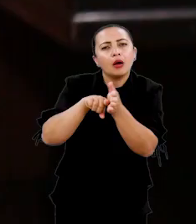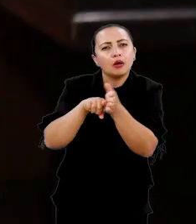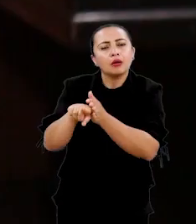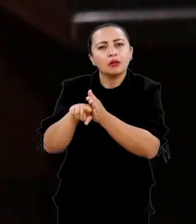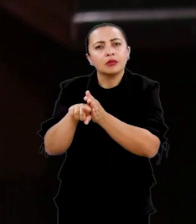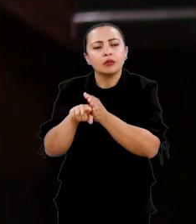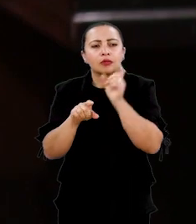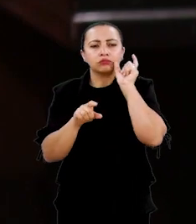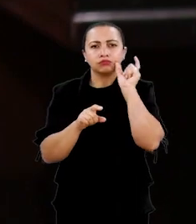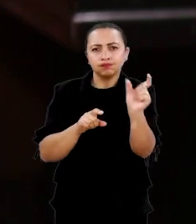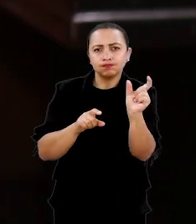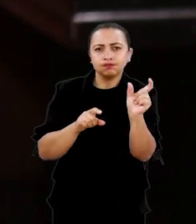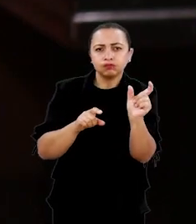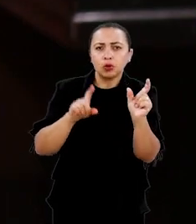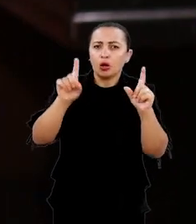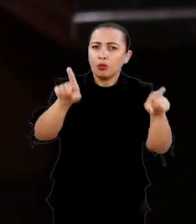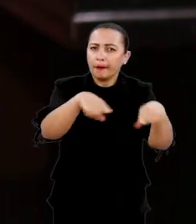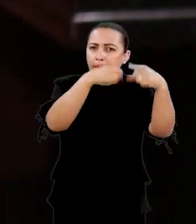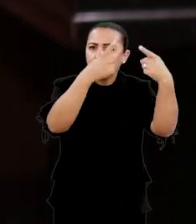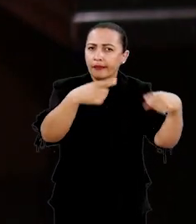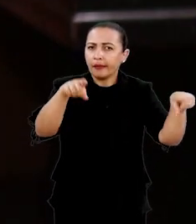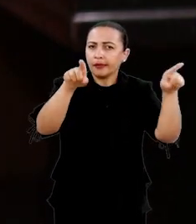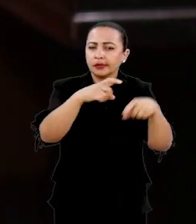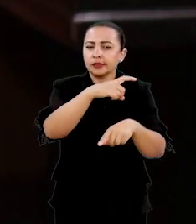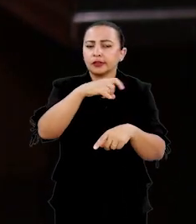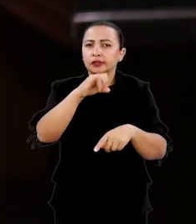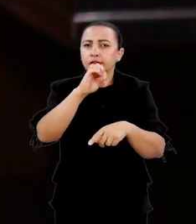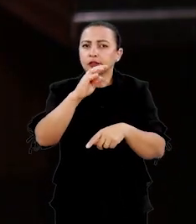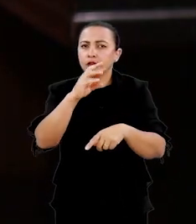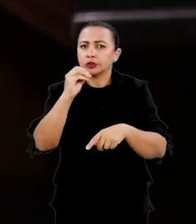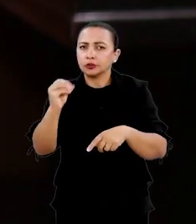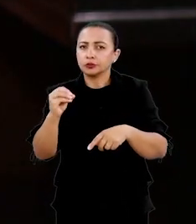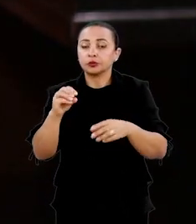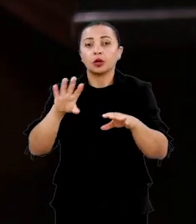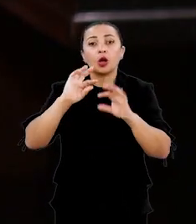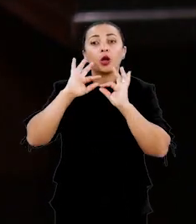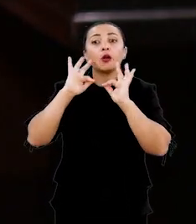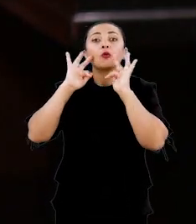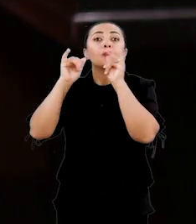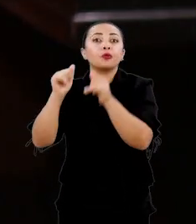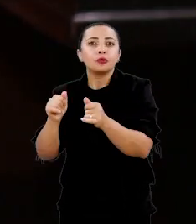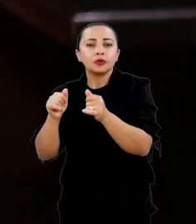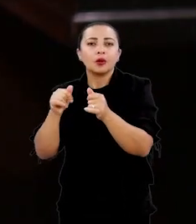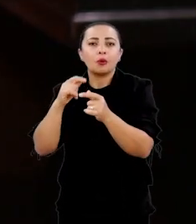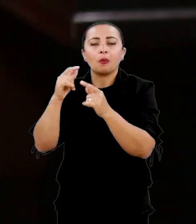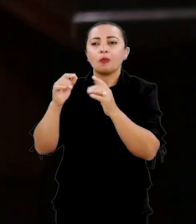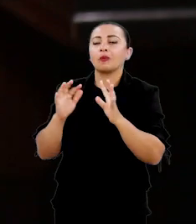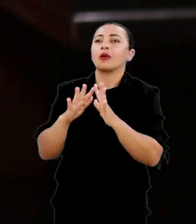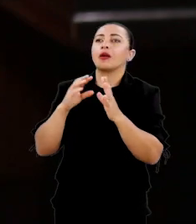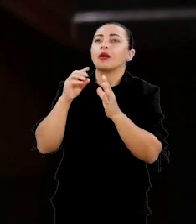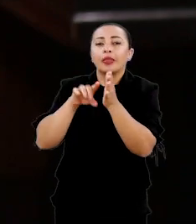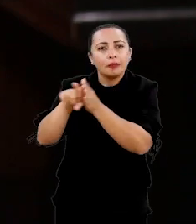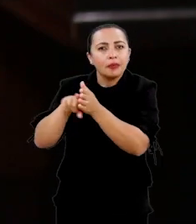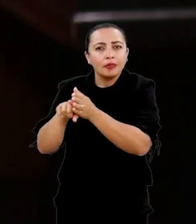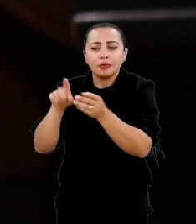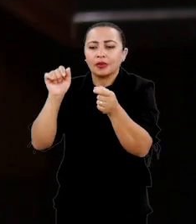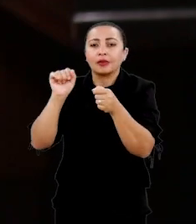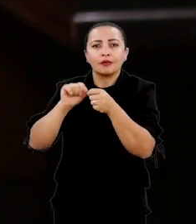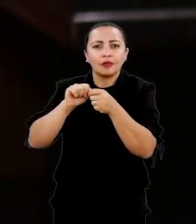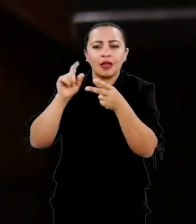pesquisa da parte musical de Xisto Bahia e como fim como produto final destas pesquisas